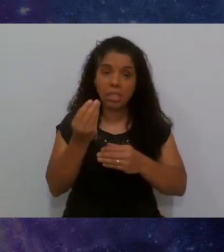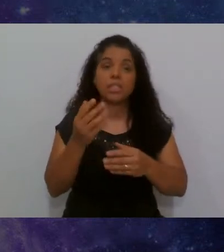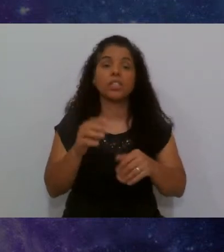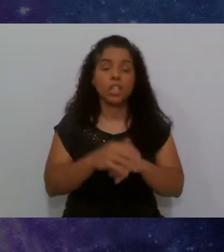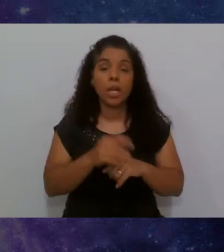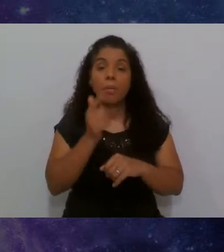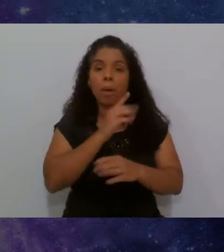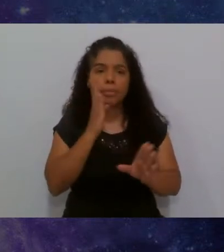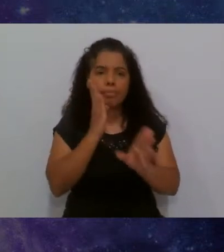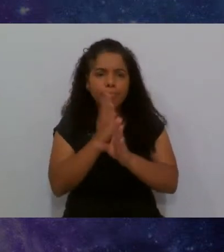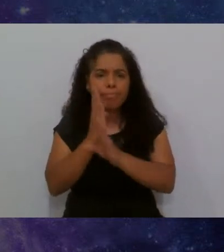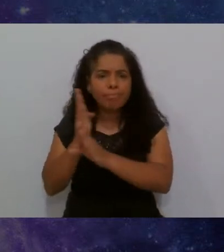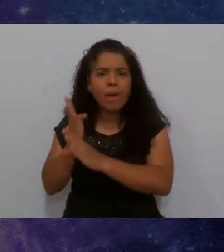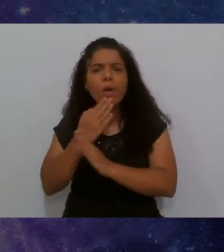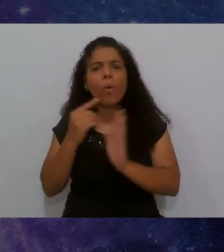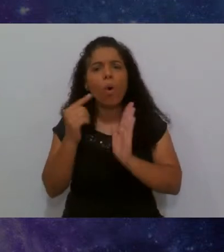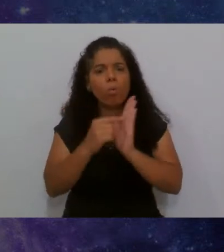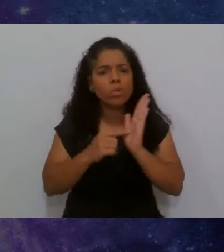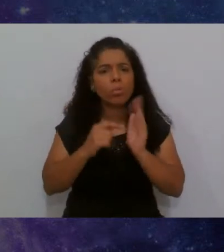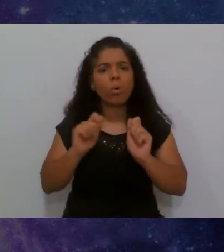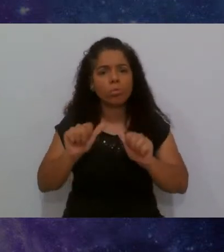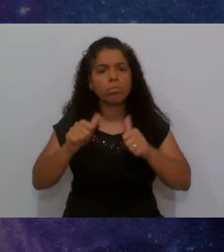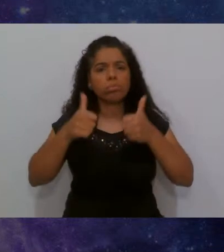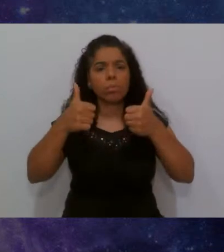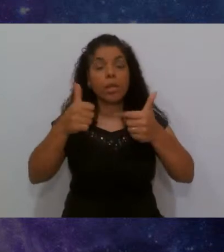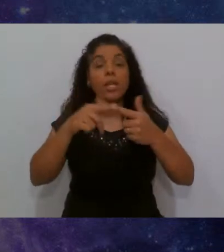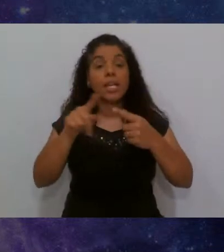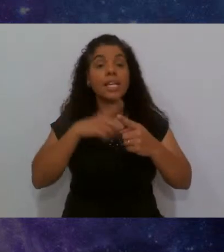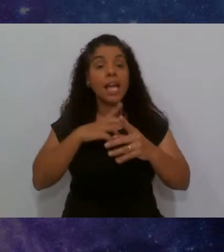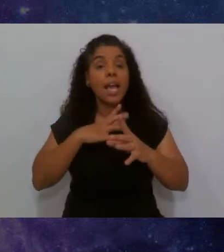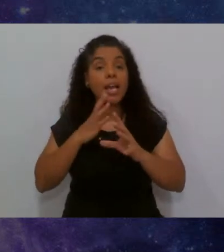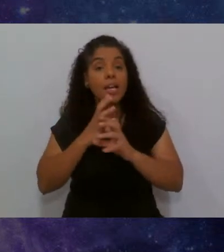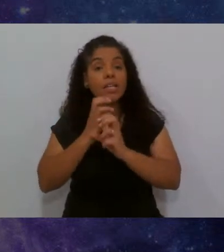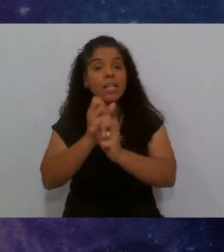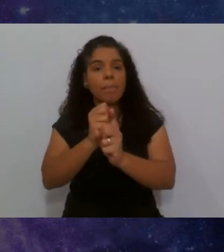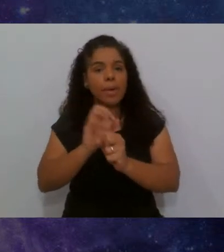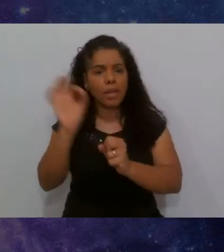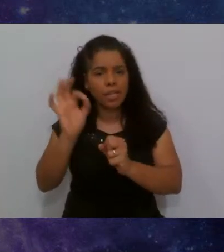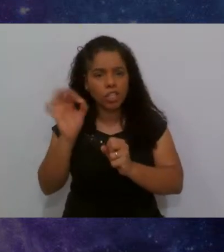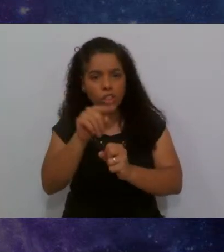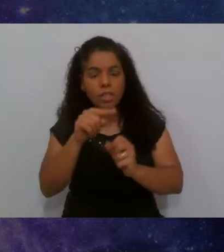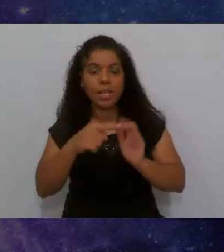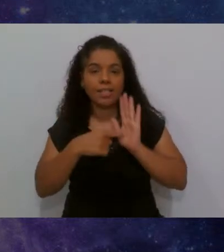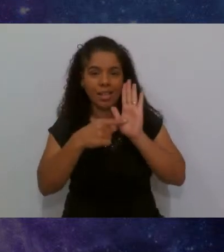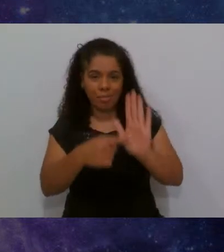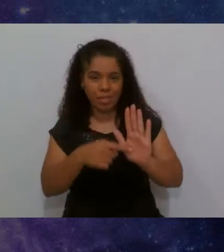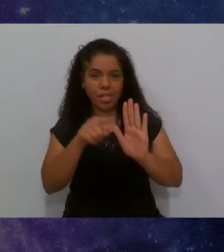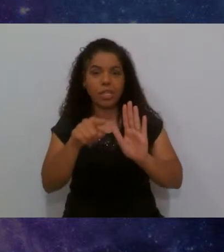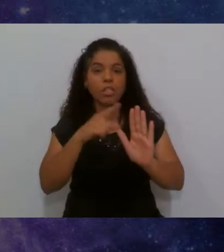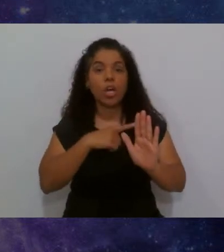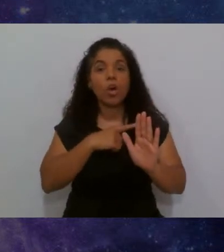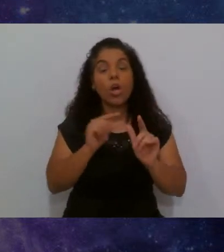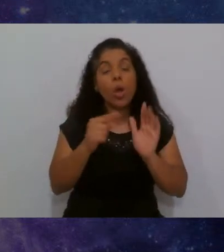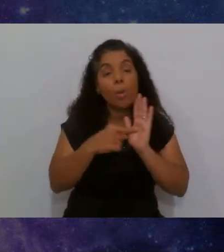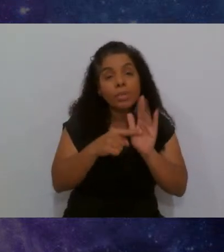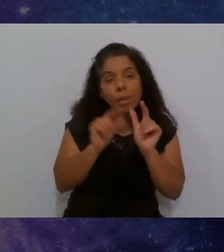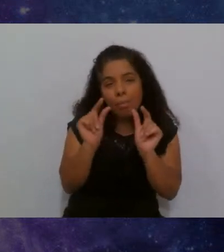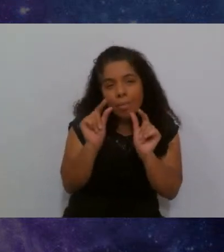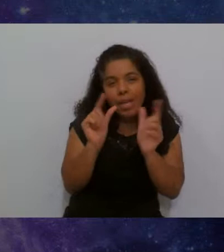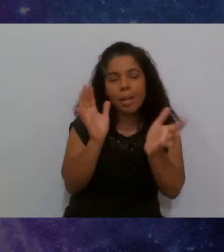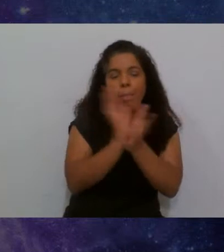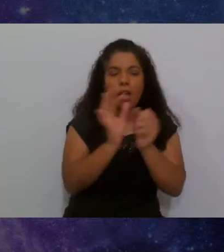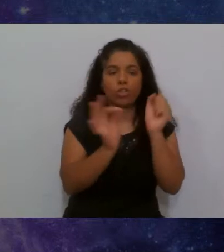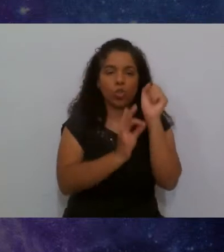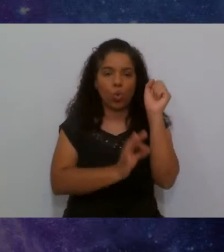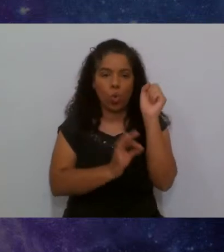identificar os pontos e aí ele medindo nessa apresentação eu utilizei uma pequena parte do código então nessa